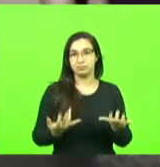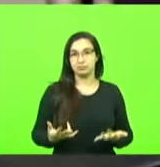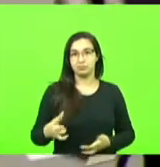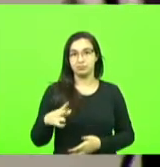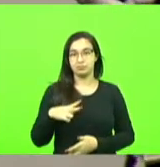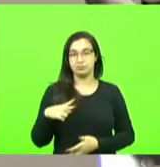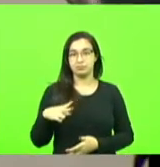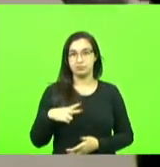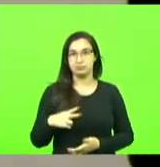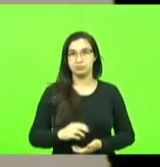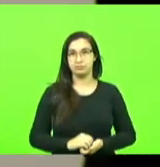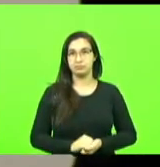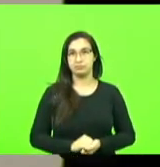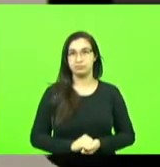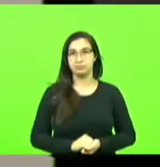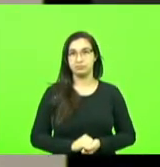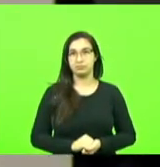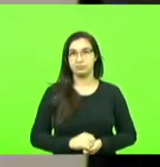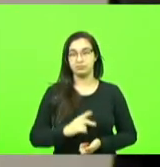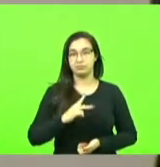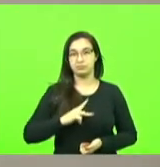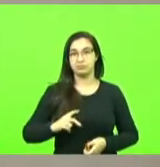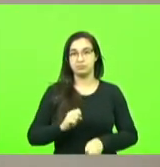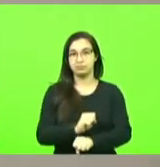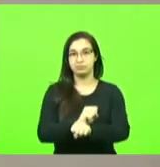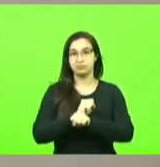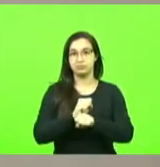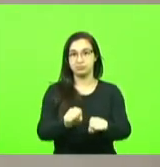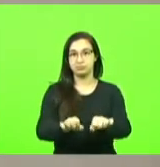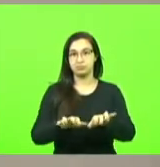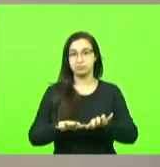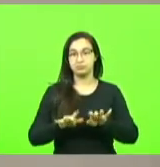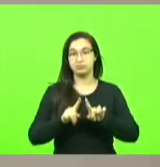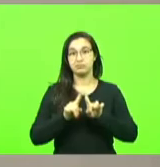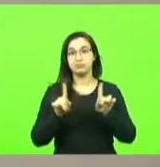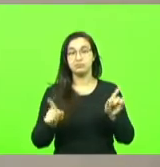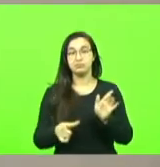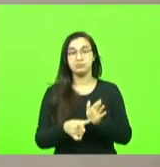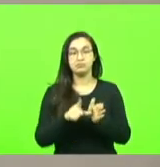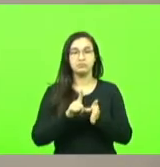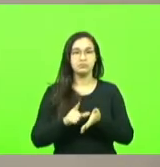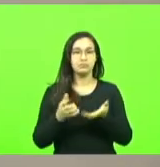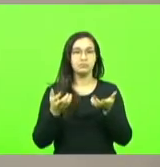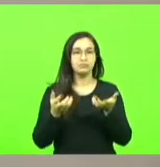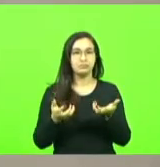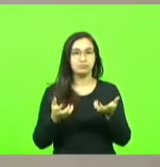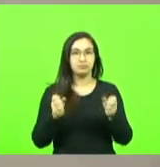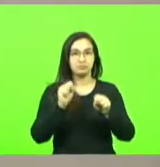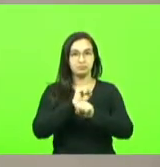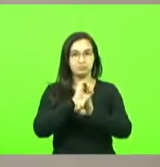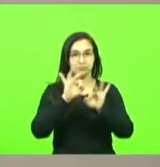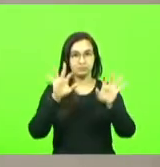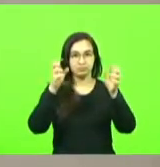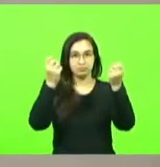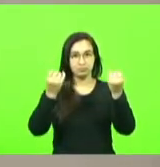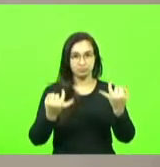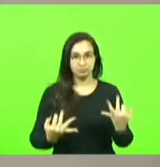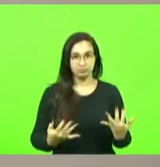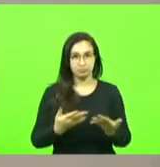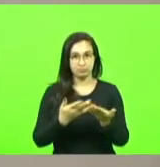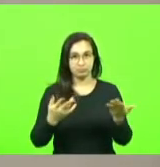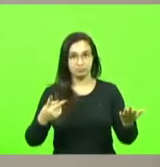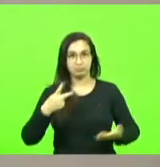esta presidência suspende a sessão mas antes eu gostaria só de esclarecer aos vereadores Merins